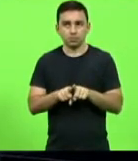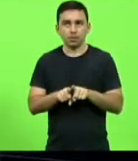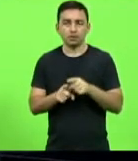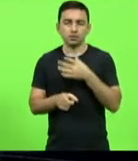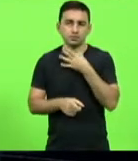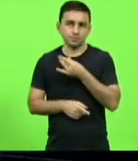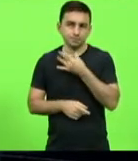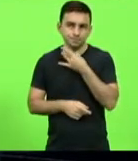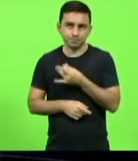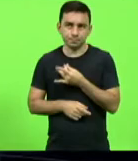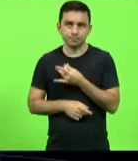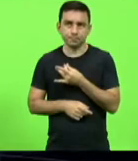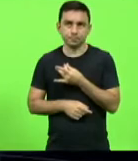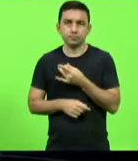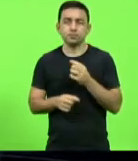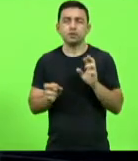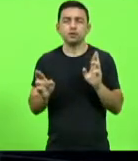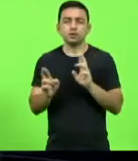com relação